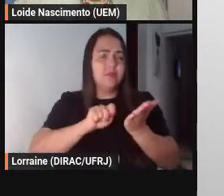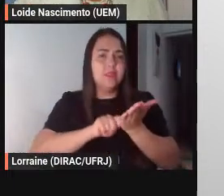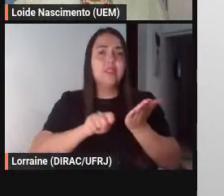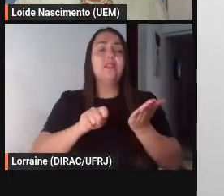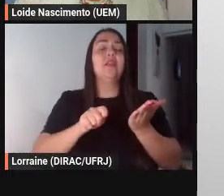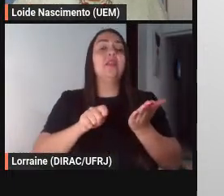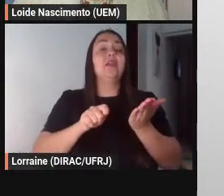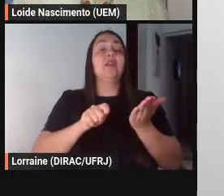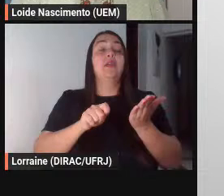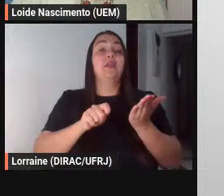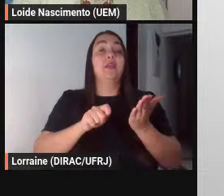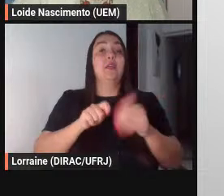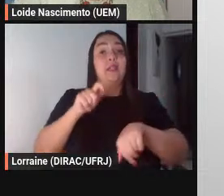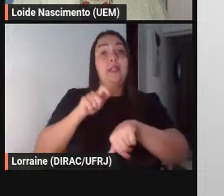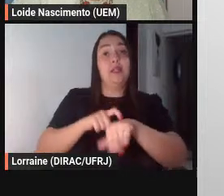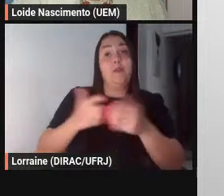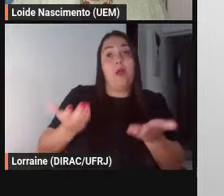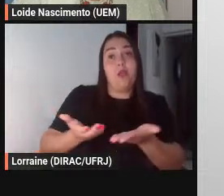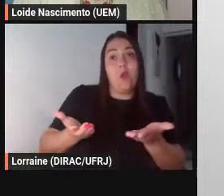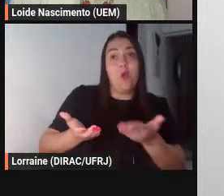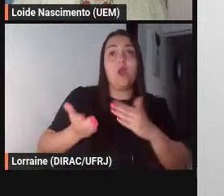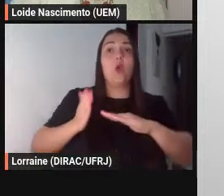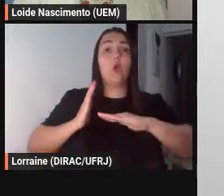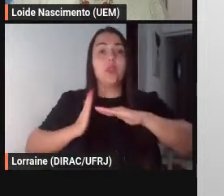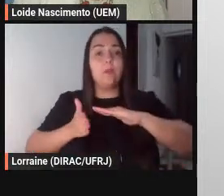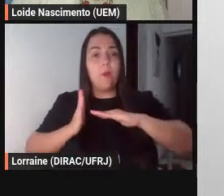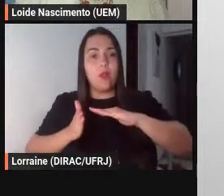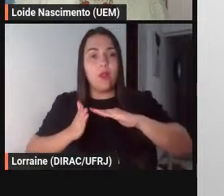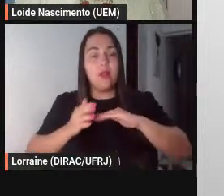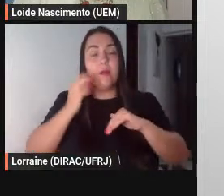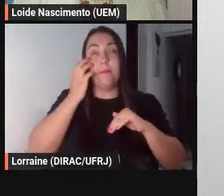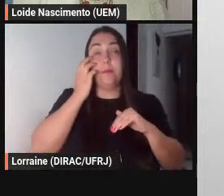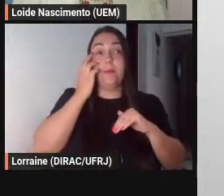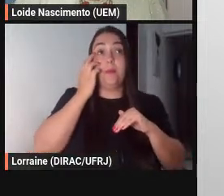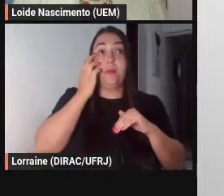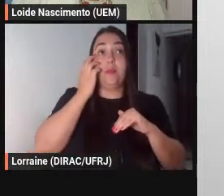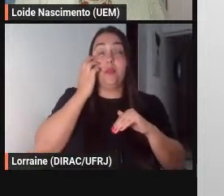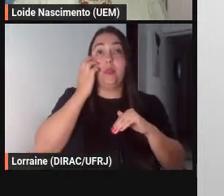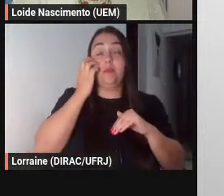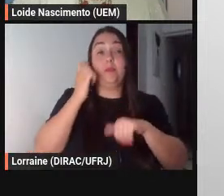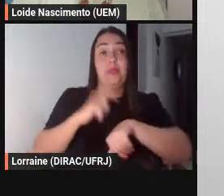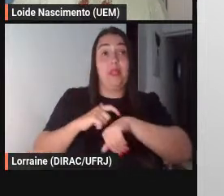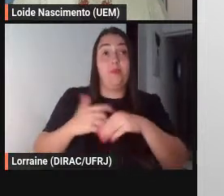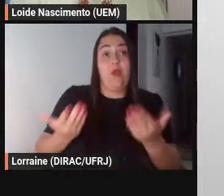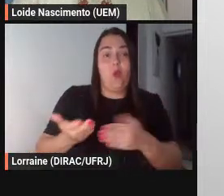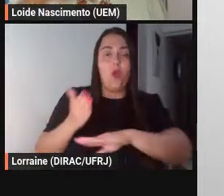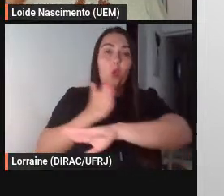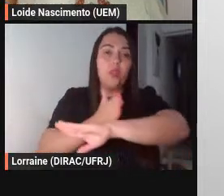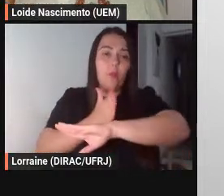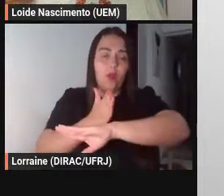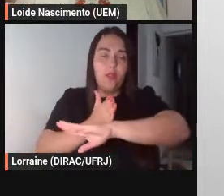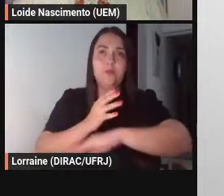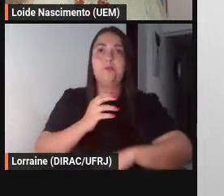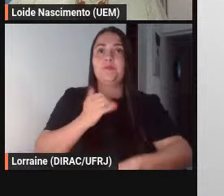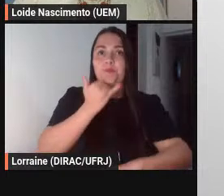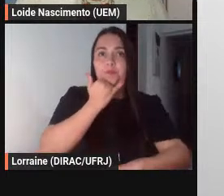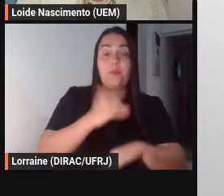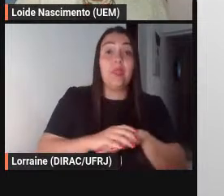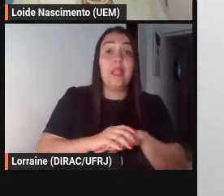nós veremos aí em primeiro lugar o texto no próximo slide do